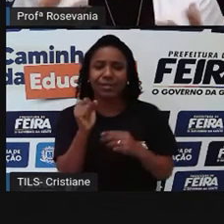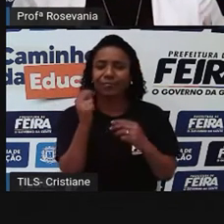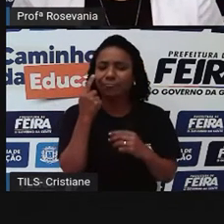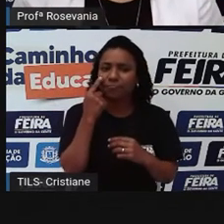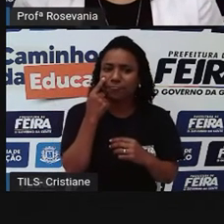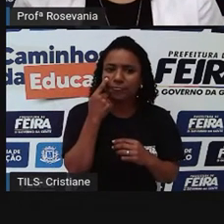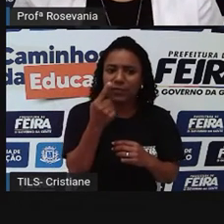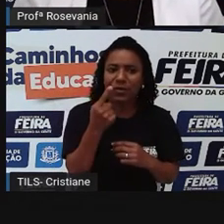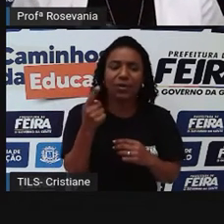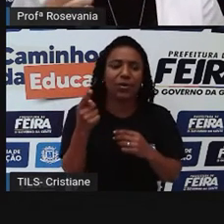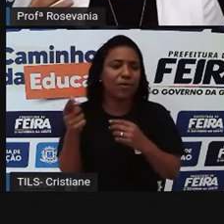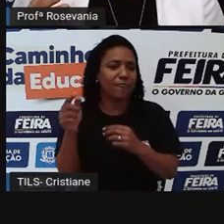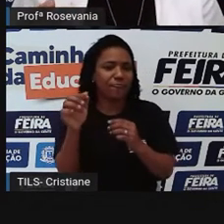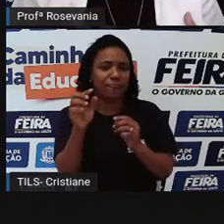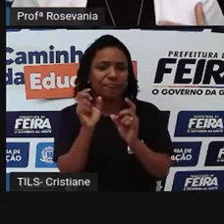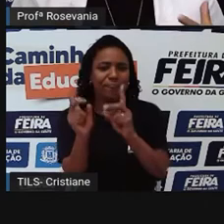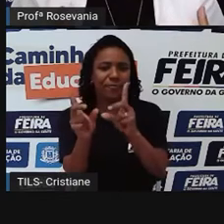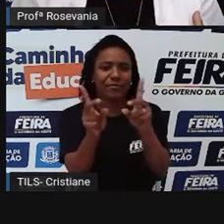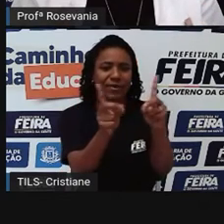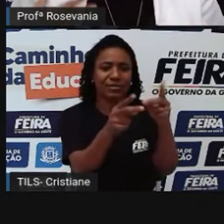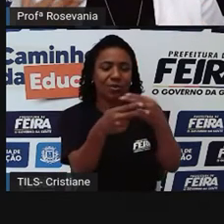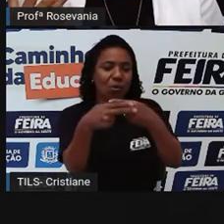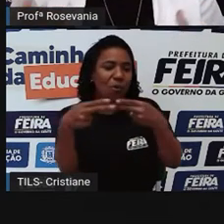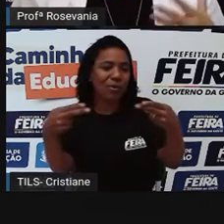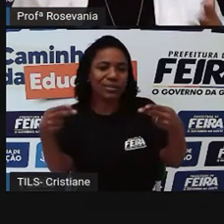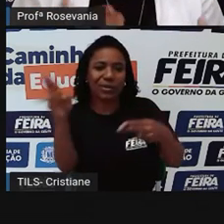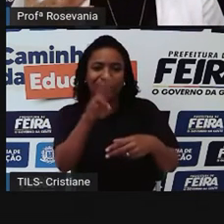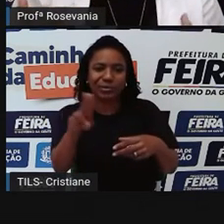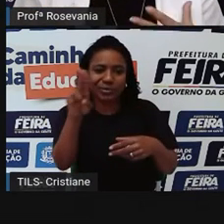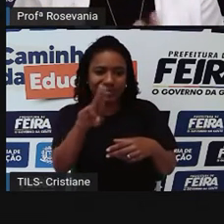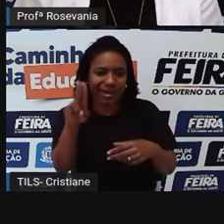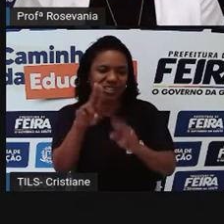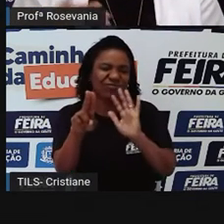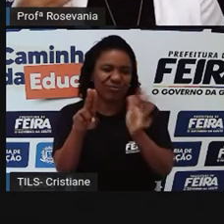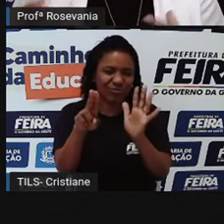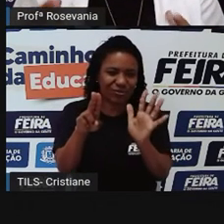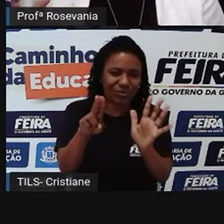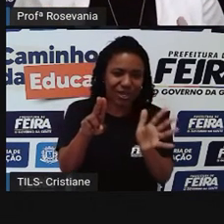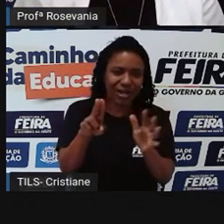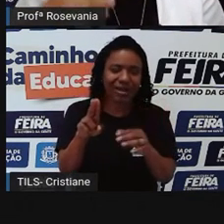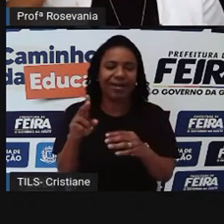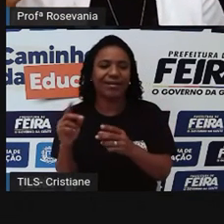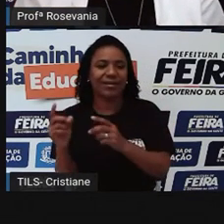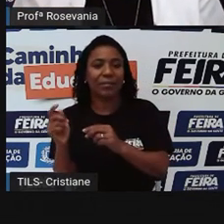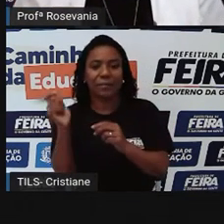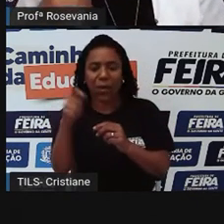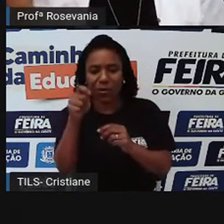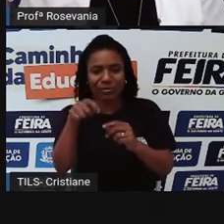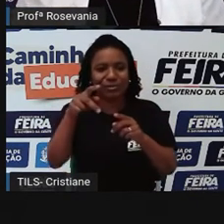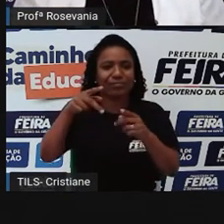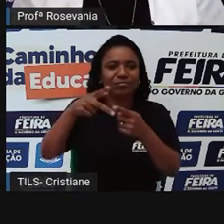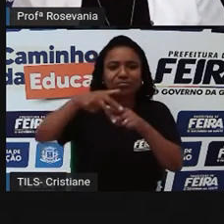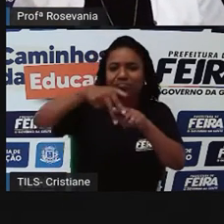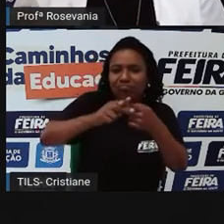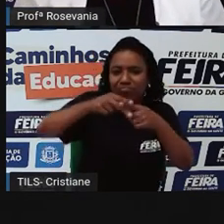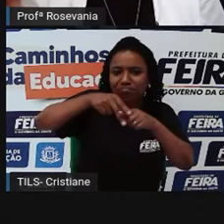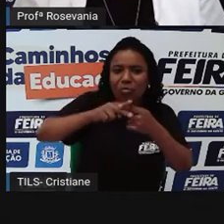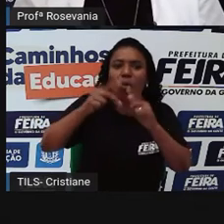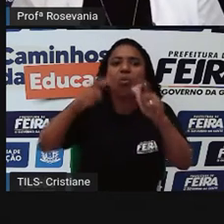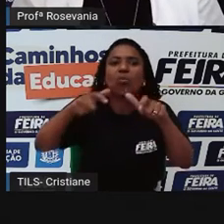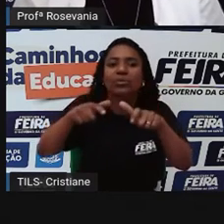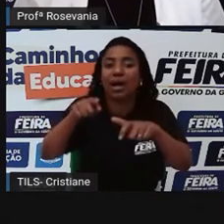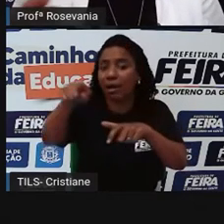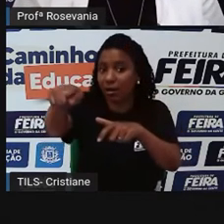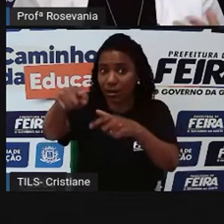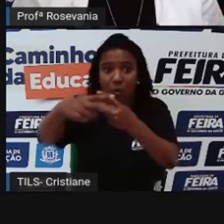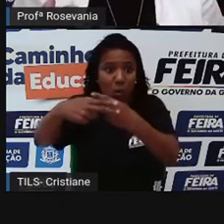produtos usados, você, se tiver alguma peça, precisando, você vai lá, já sabe que tem produtos